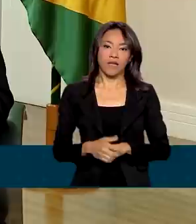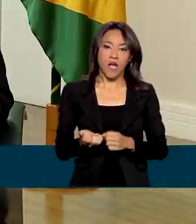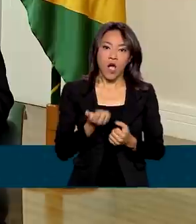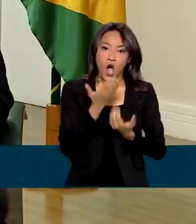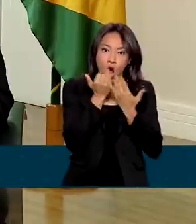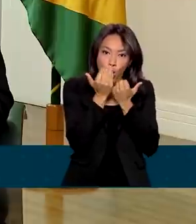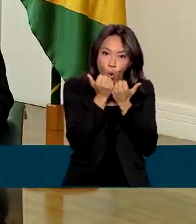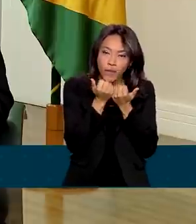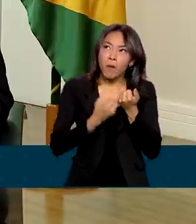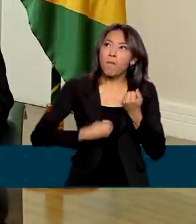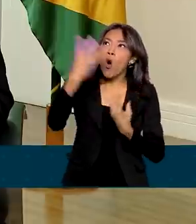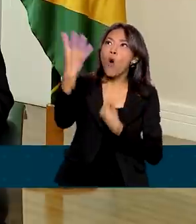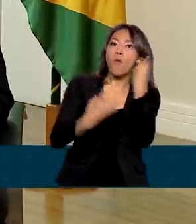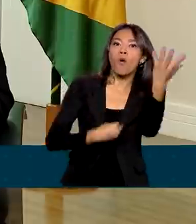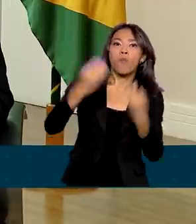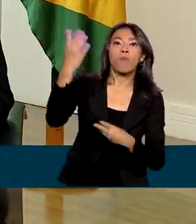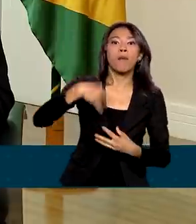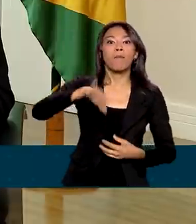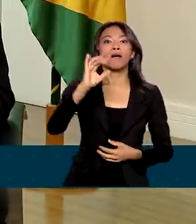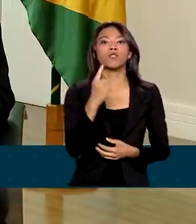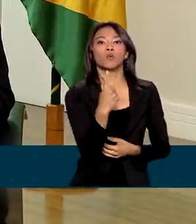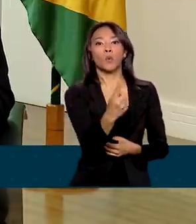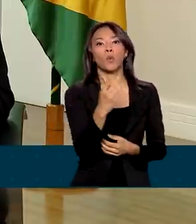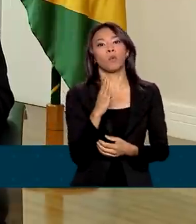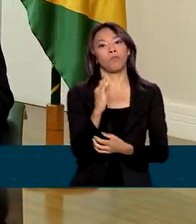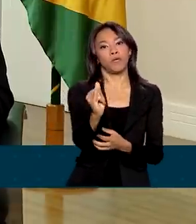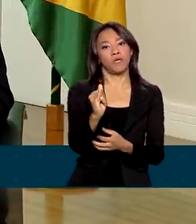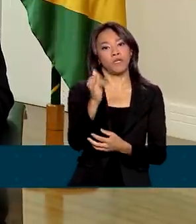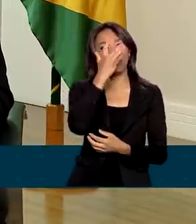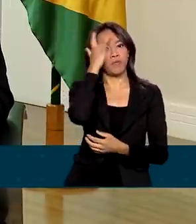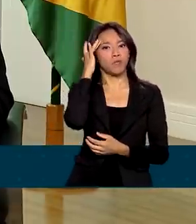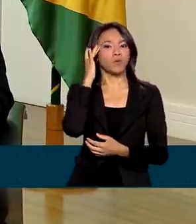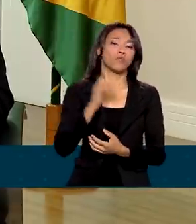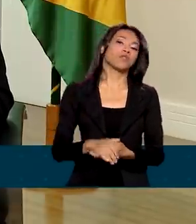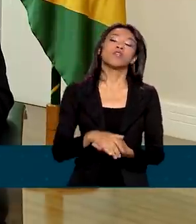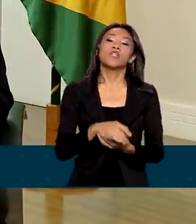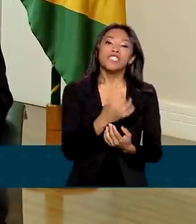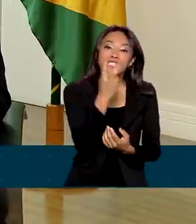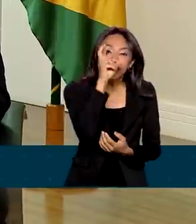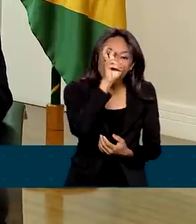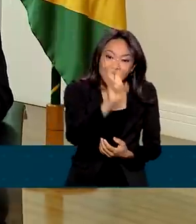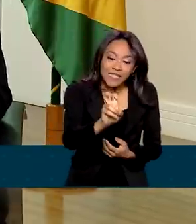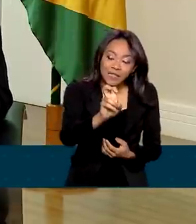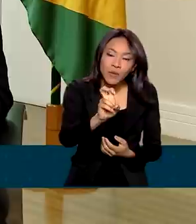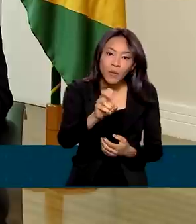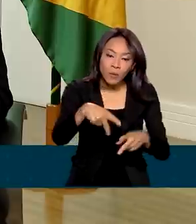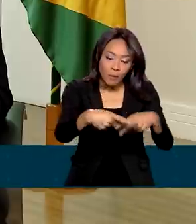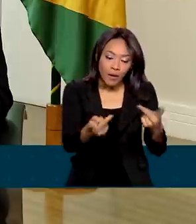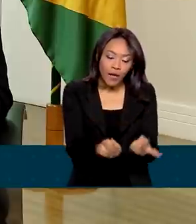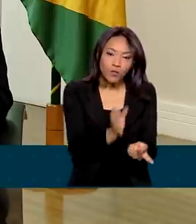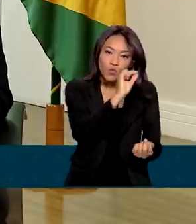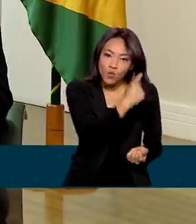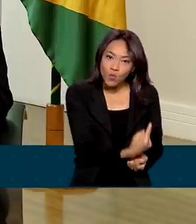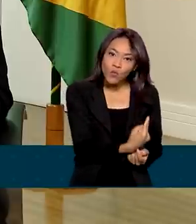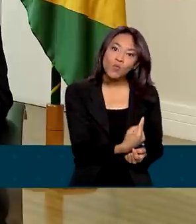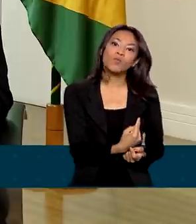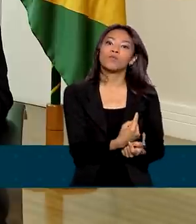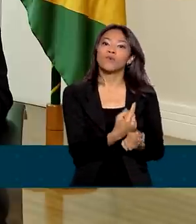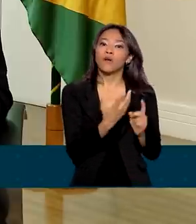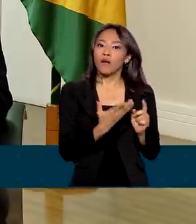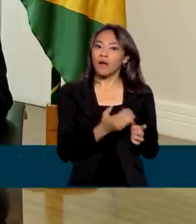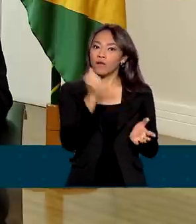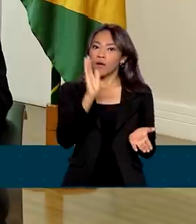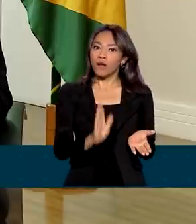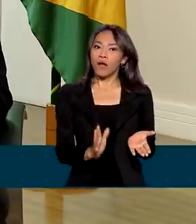alimentos para mais de um bilhão de pessoas, que um em cada cinco pratos de comida ao redor do mundo saia do Brasil. Não é possível